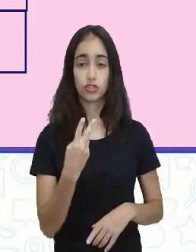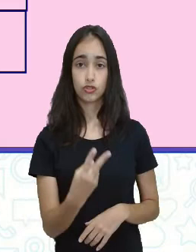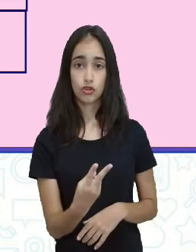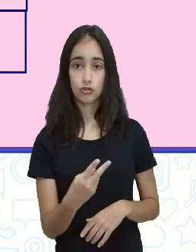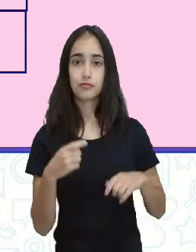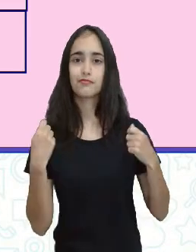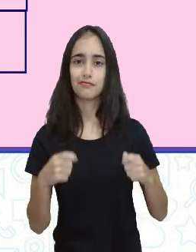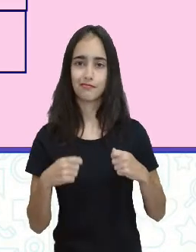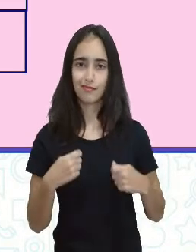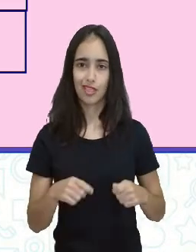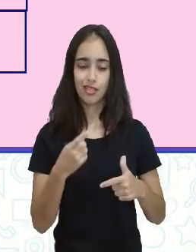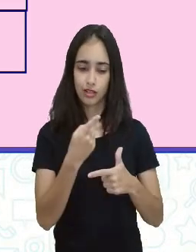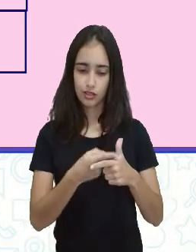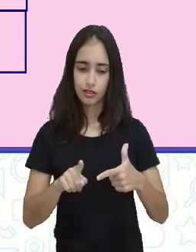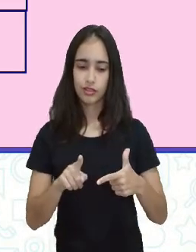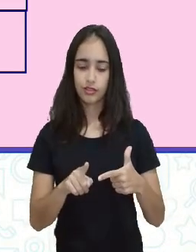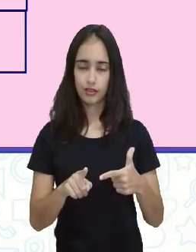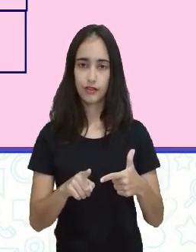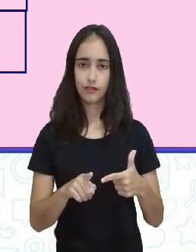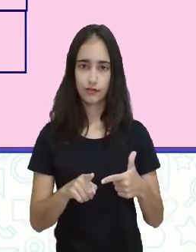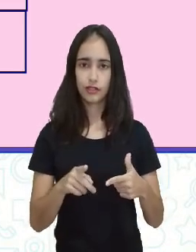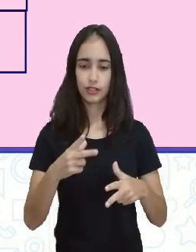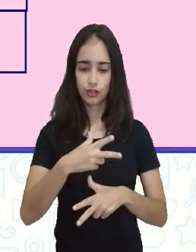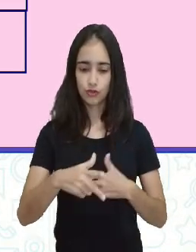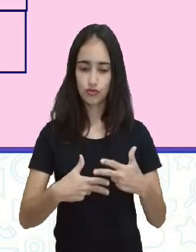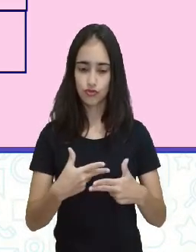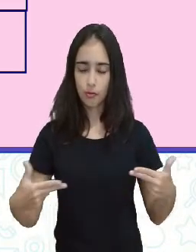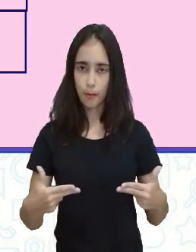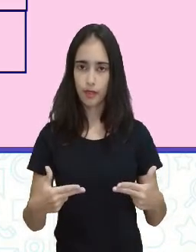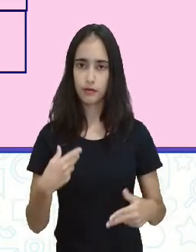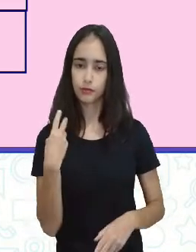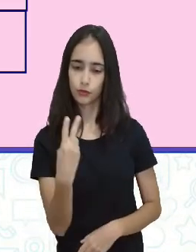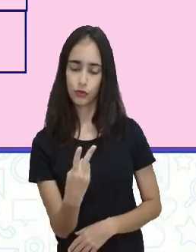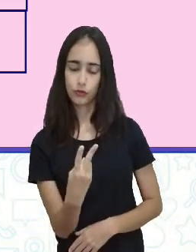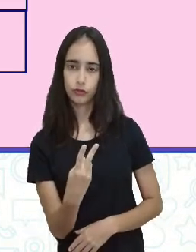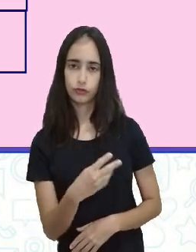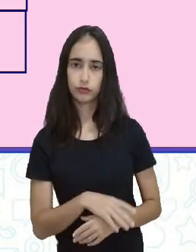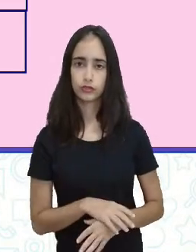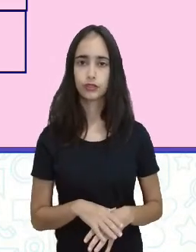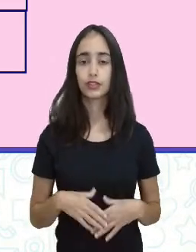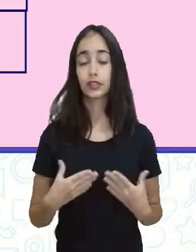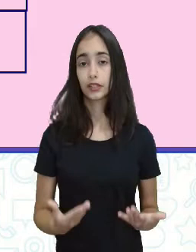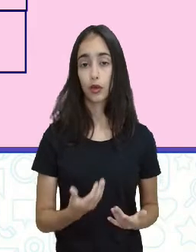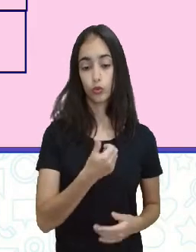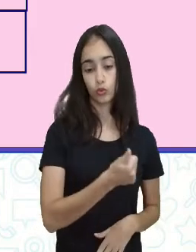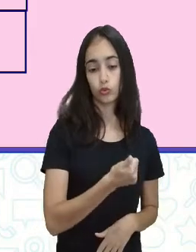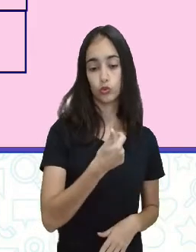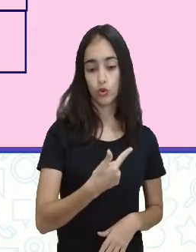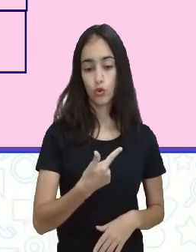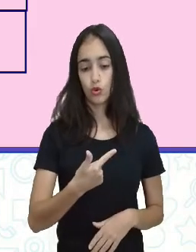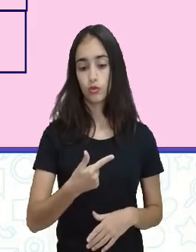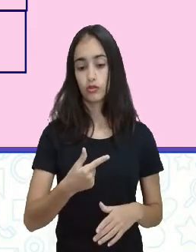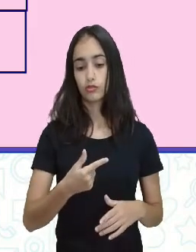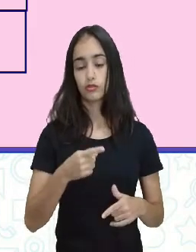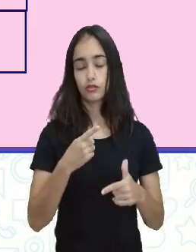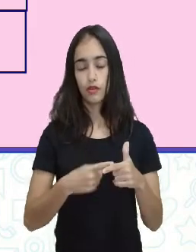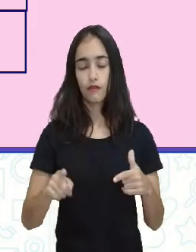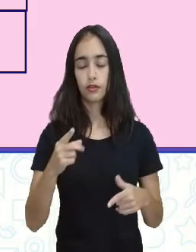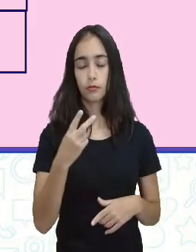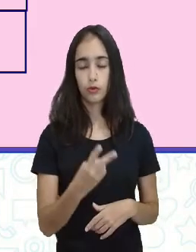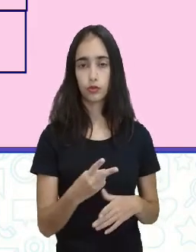dividir os presentes por dois. Então, doze dividido por dois vai dar seis.